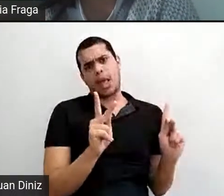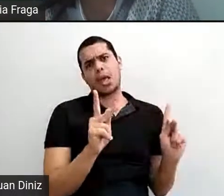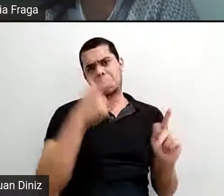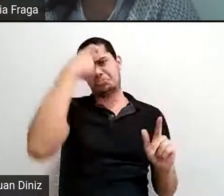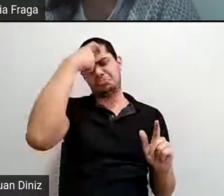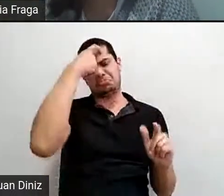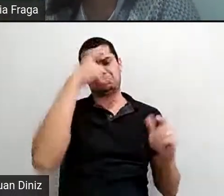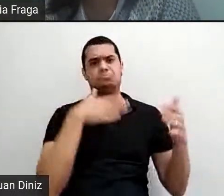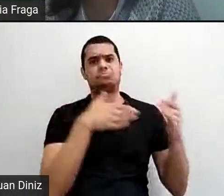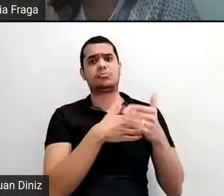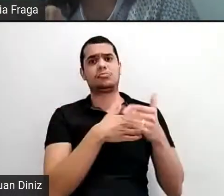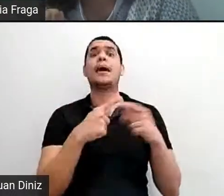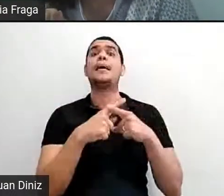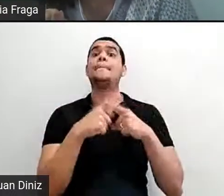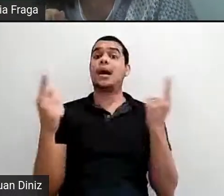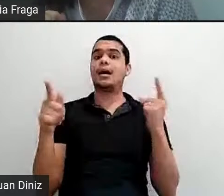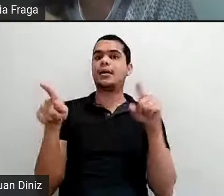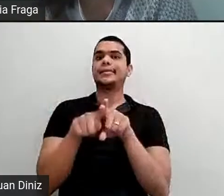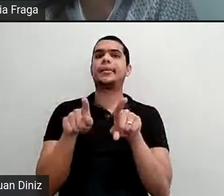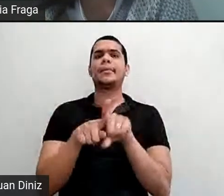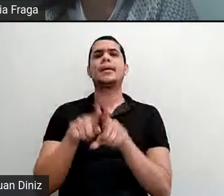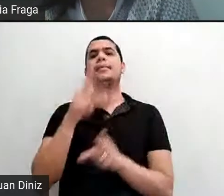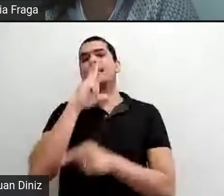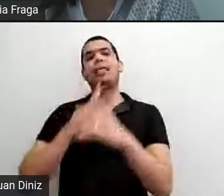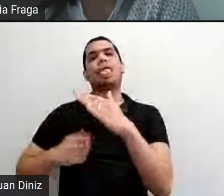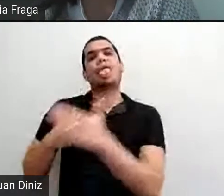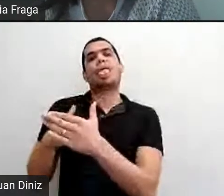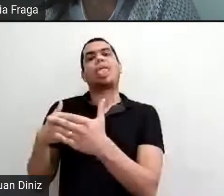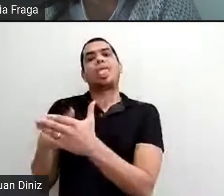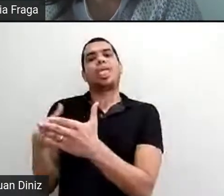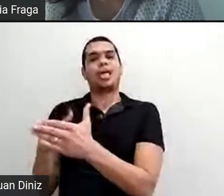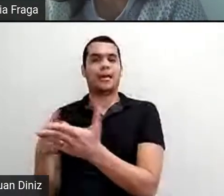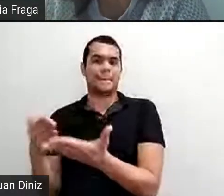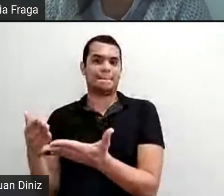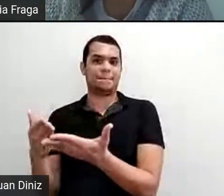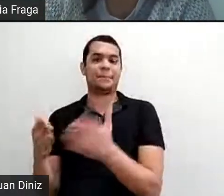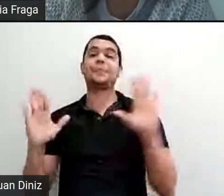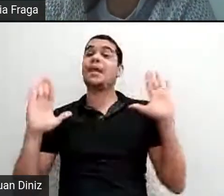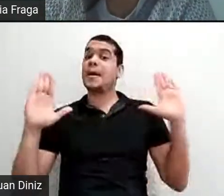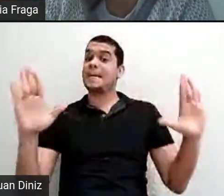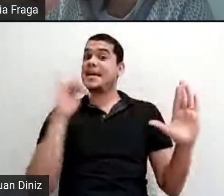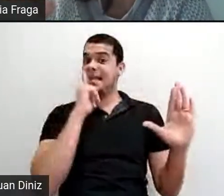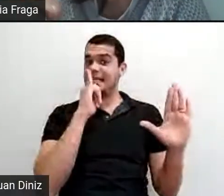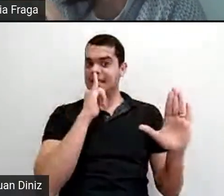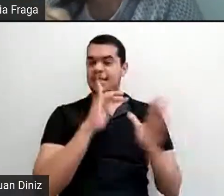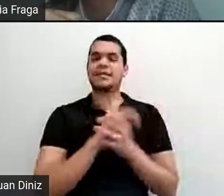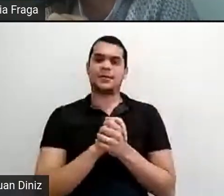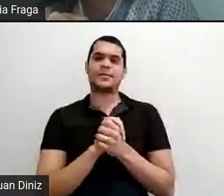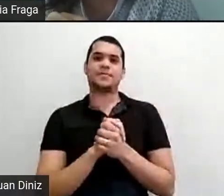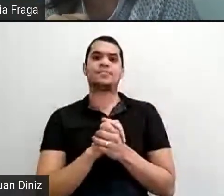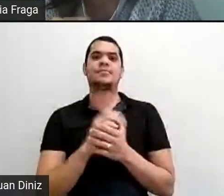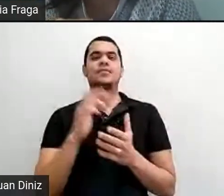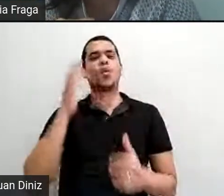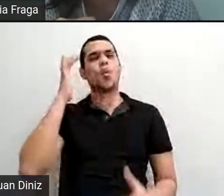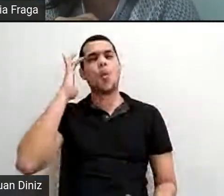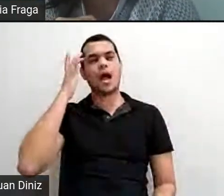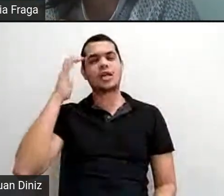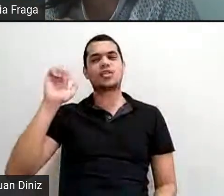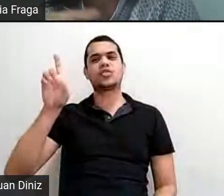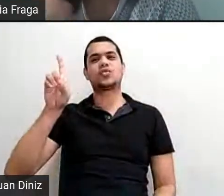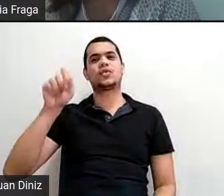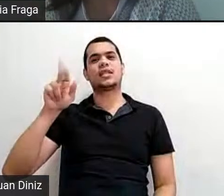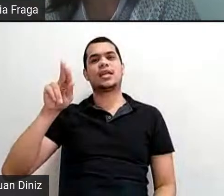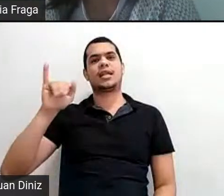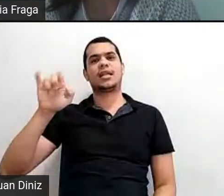mas, mas ela também te impõe limites, né. Quando a, acho que foi a Daniele que perguntou, né,